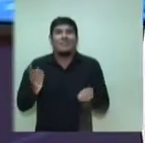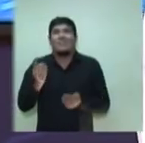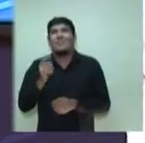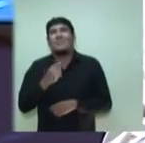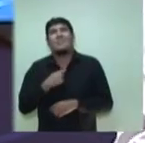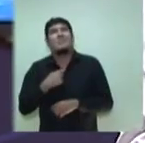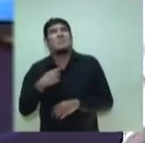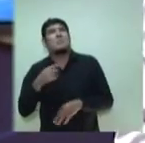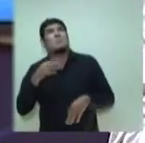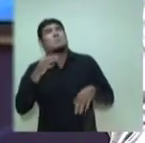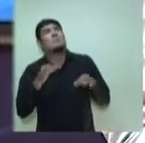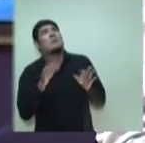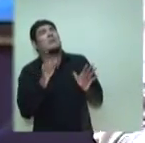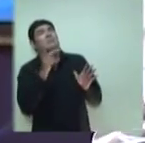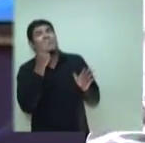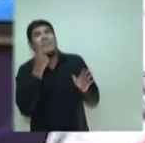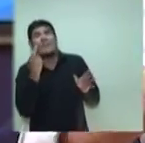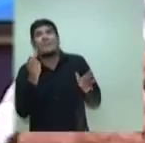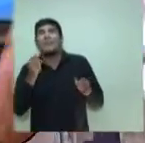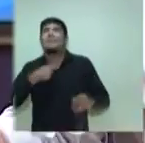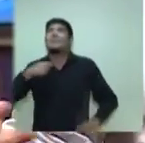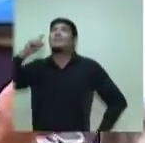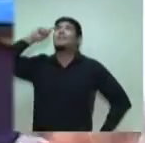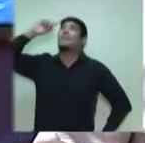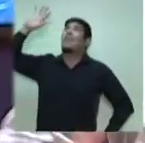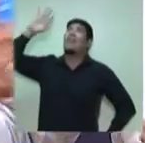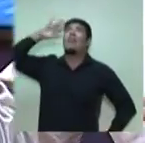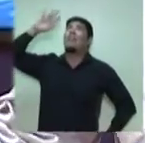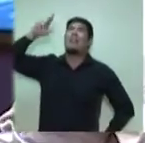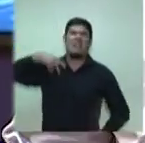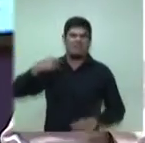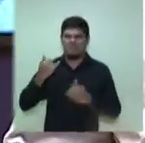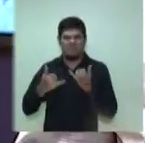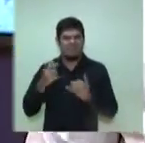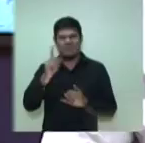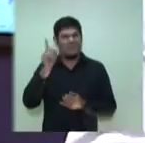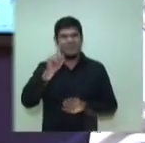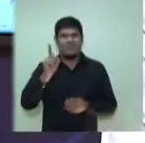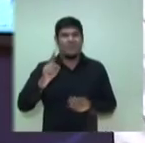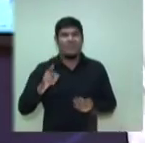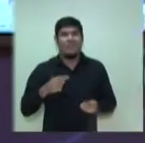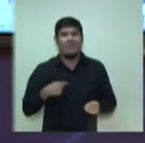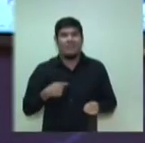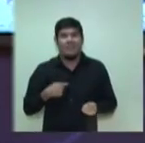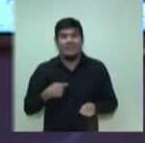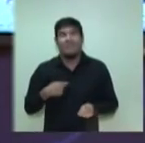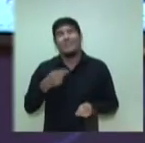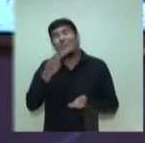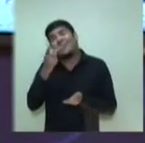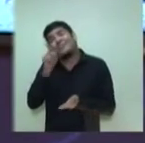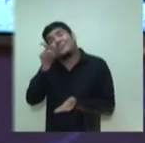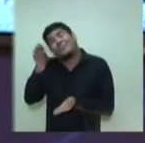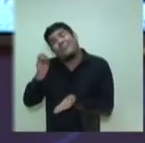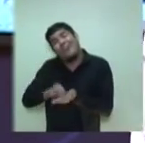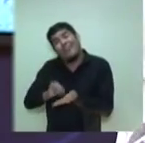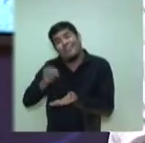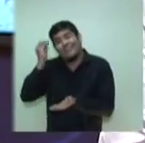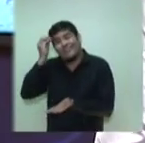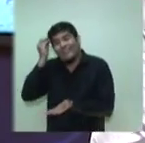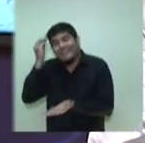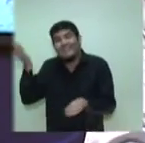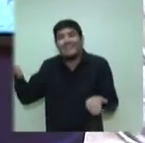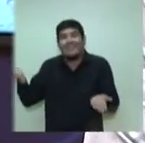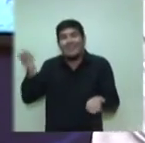jocoso quando eu digo que quando a gente sonha fora da realidade a gente está levitando. Eu acredito nisso ainda em experiência. As pessoas vão se